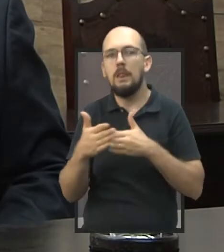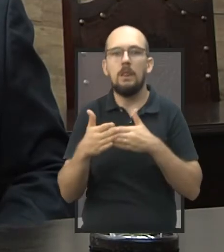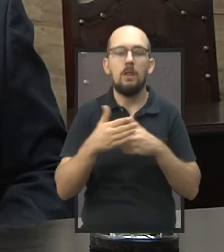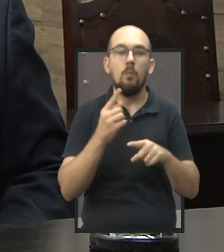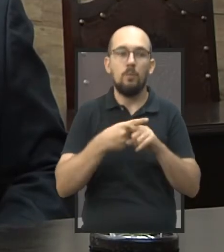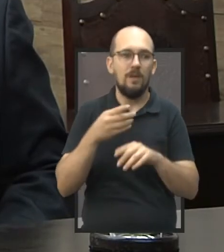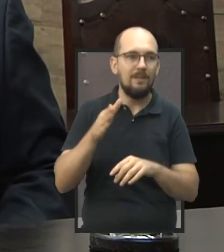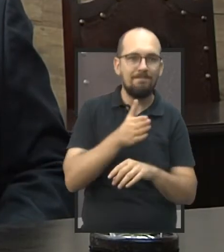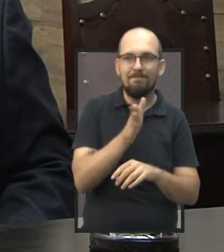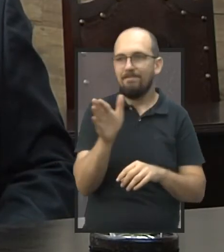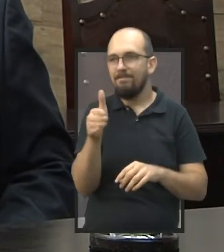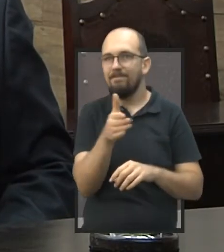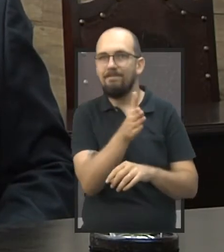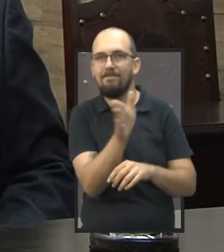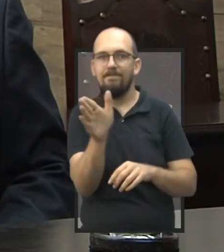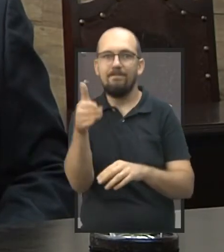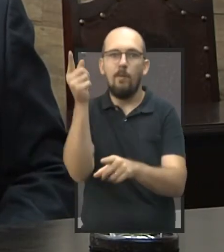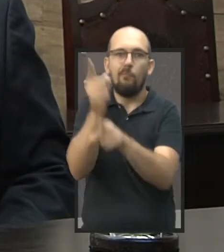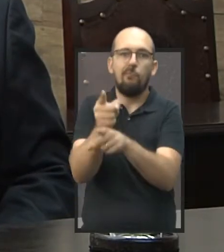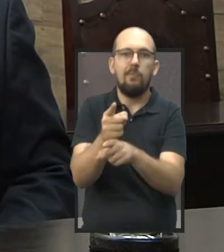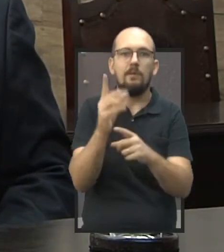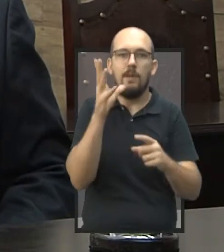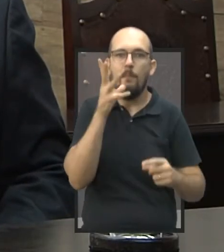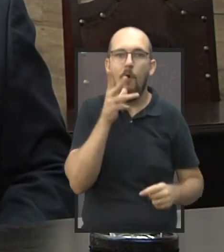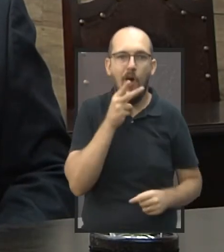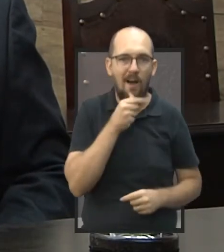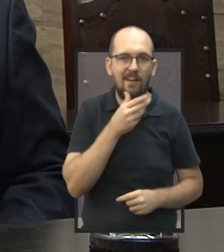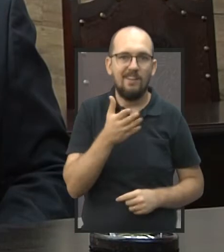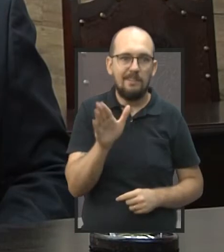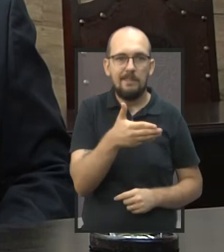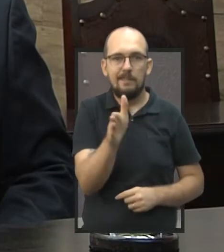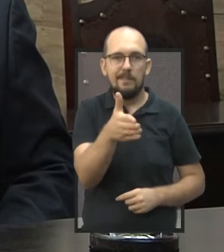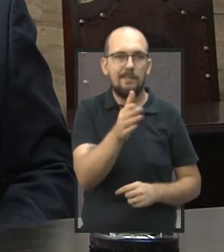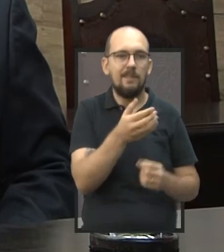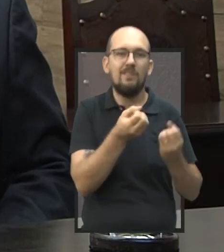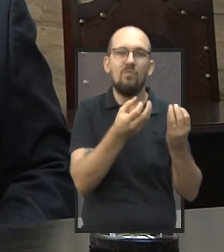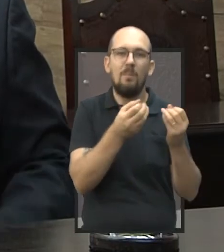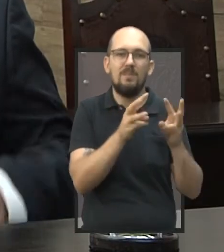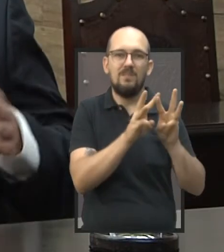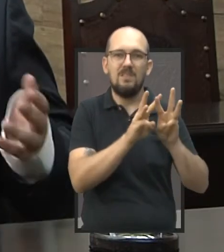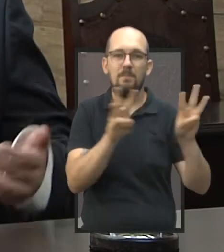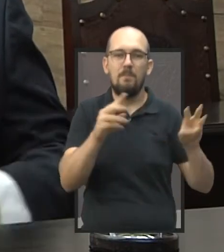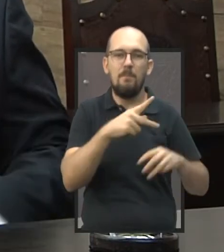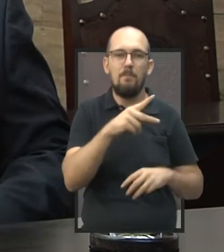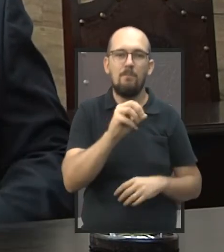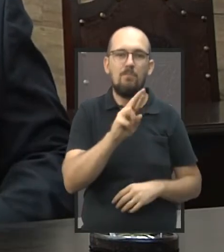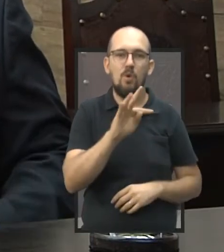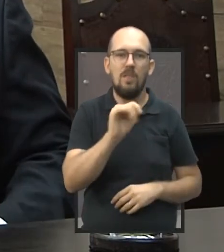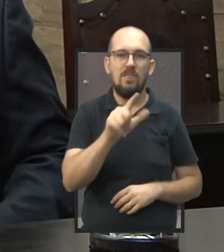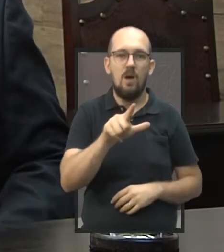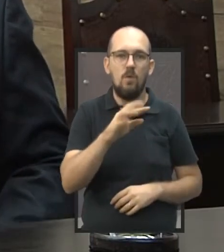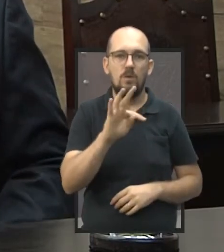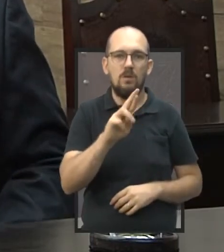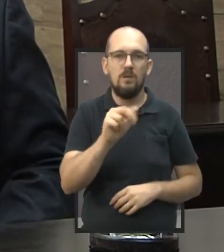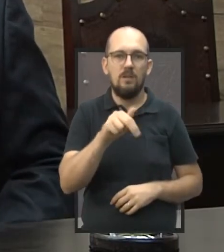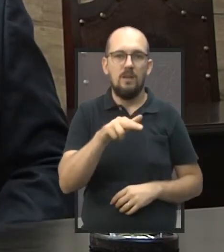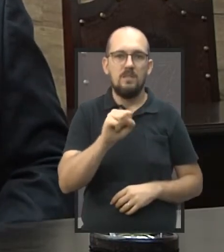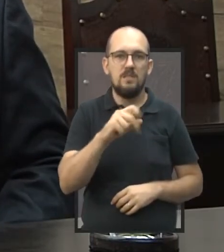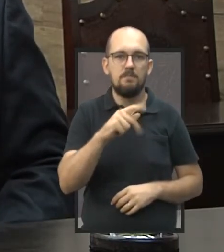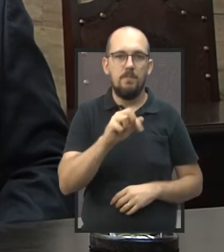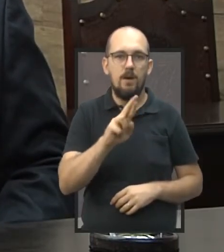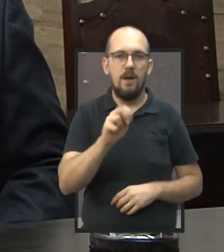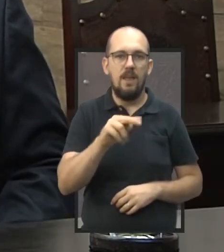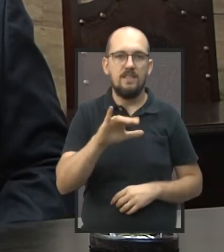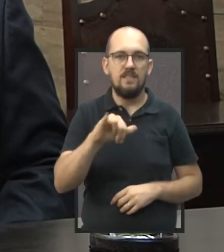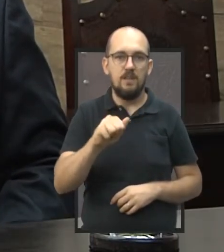caminho mais torturoso para chegar até as informações. Então, na semana passada, foi divulgado